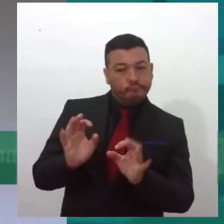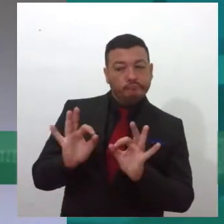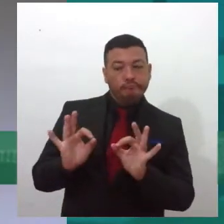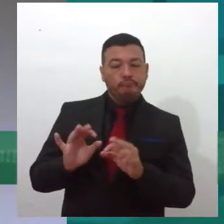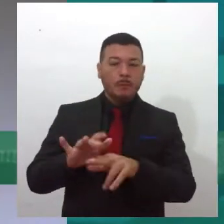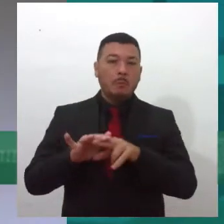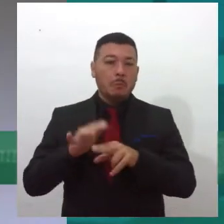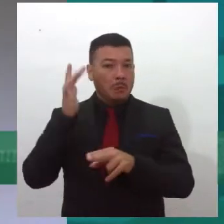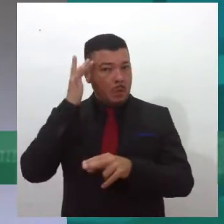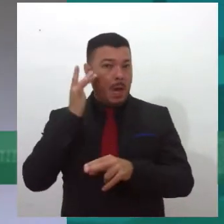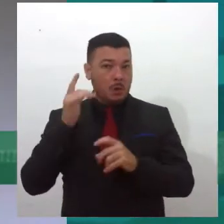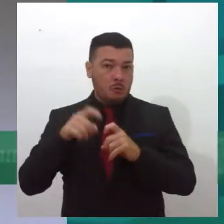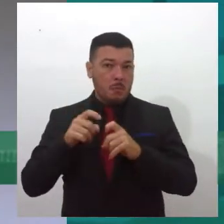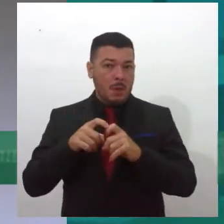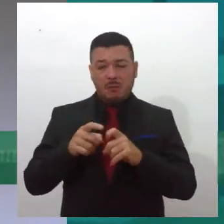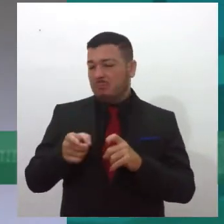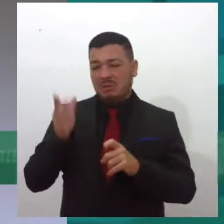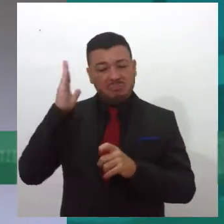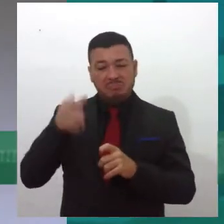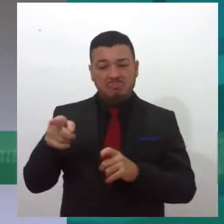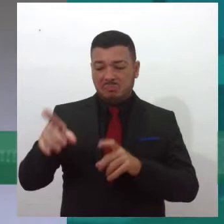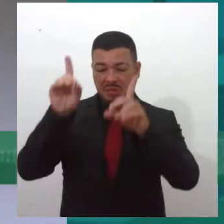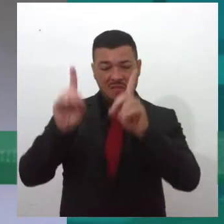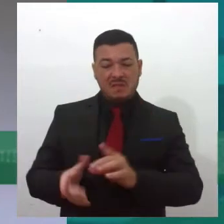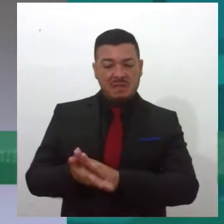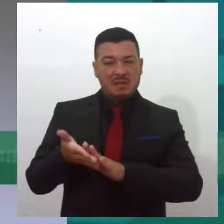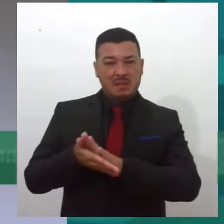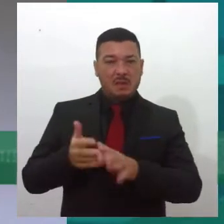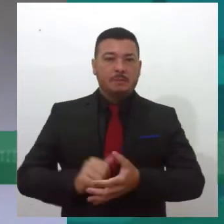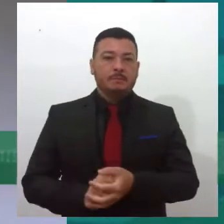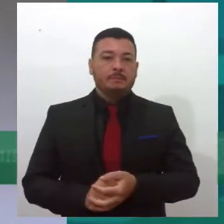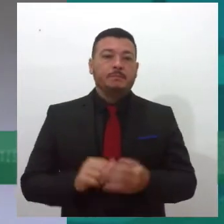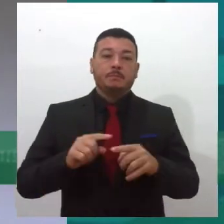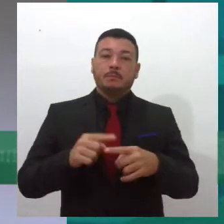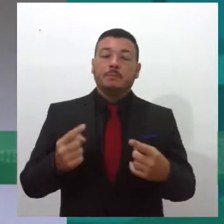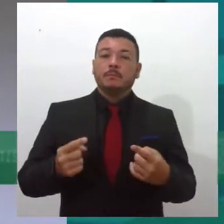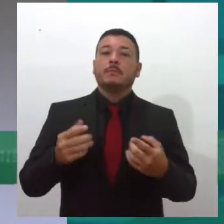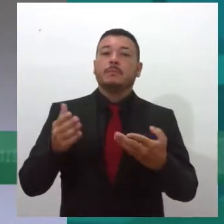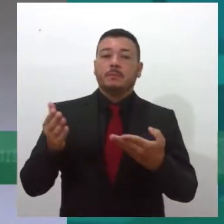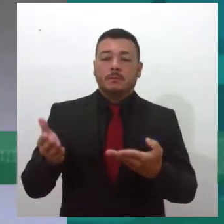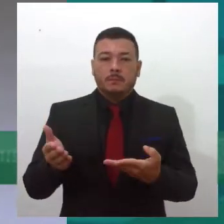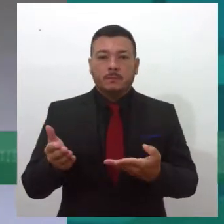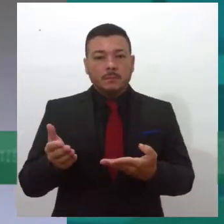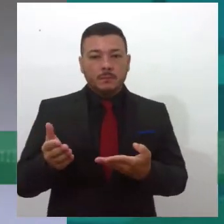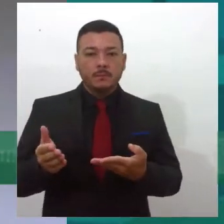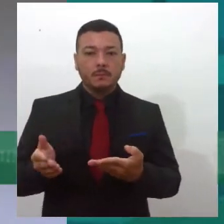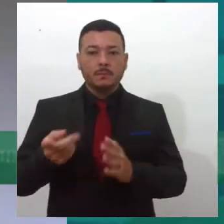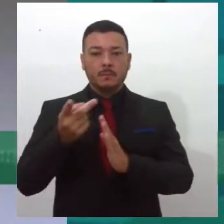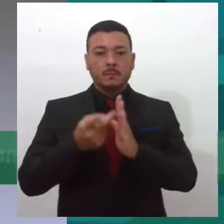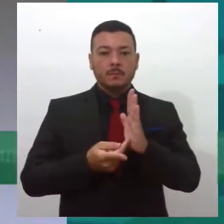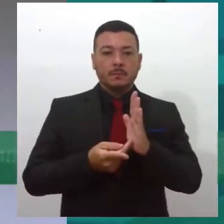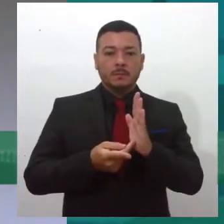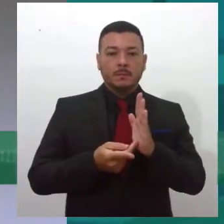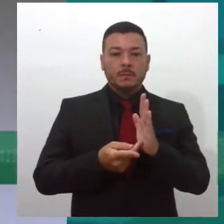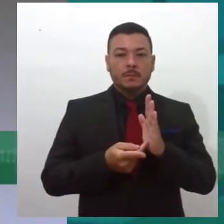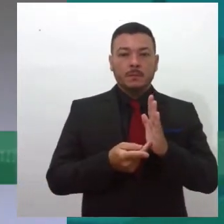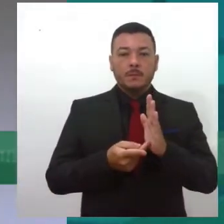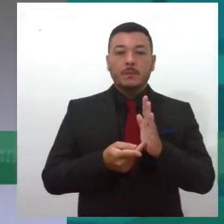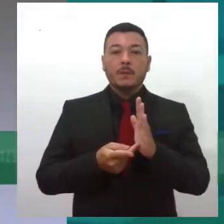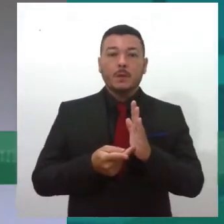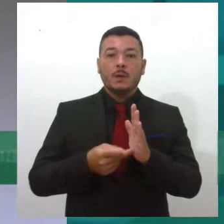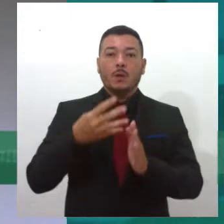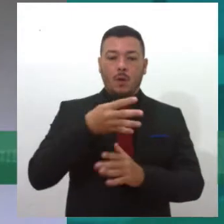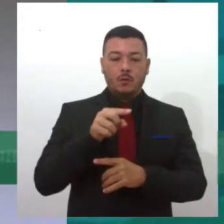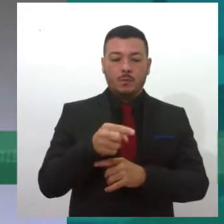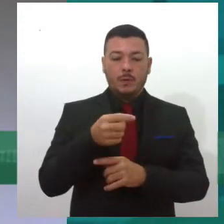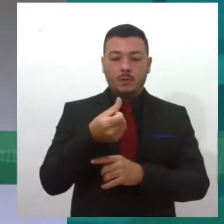não considera isso na hora de fazer essa avaliação. Então, por isso que o projeto de lei 4.613